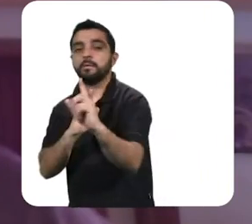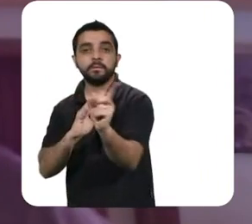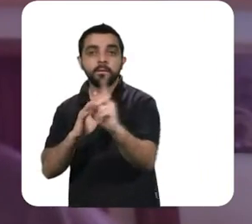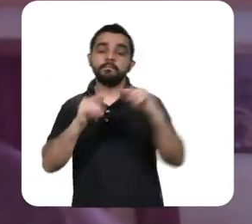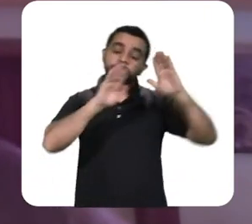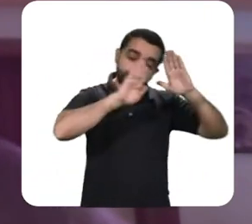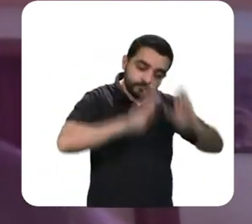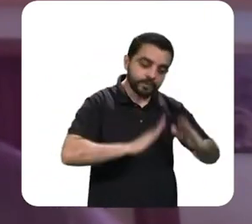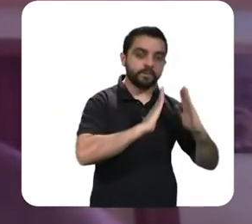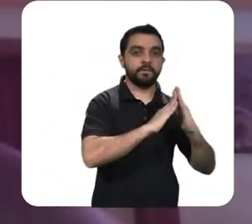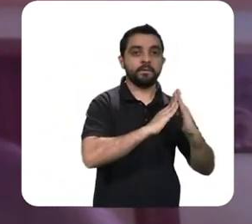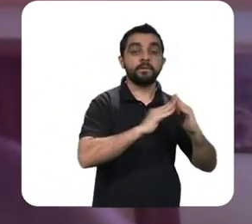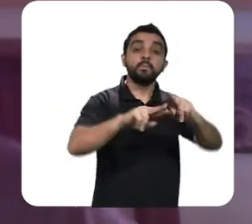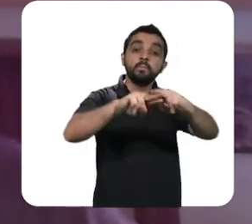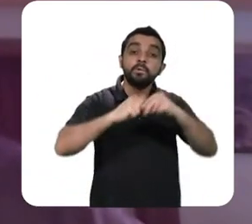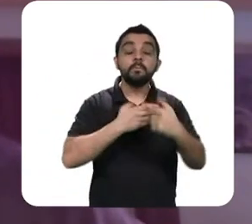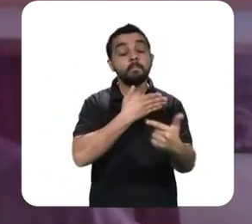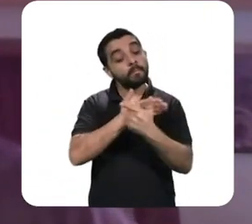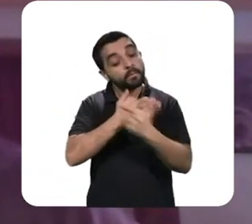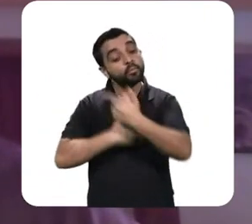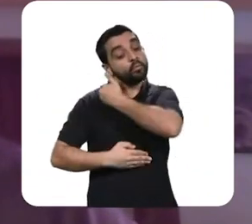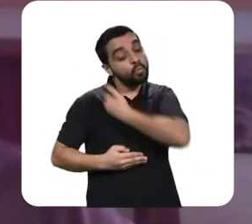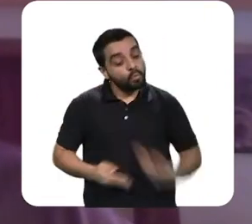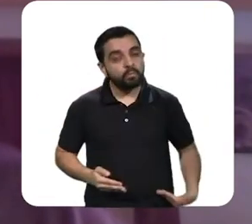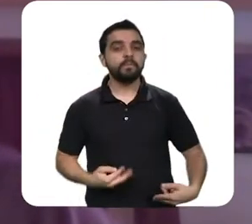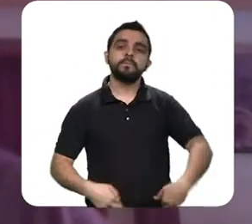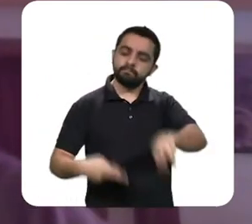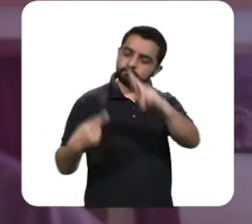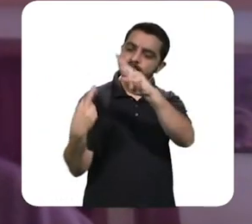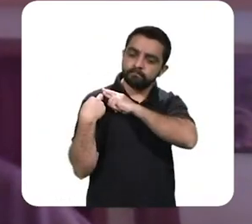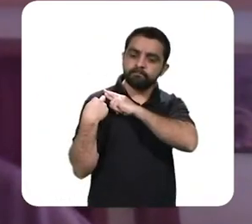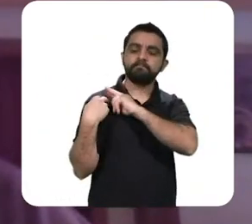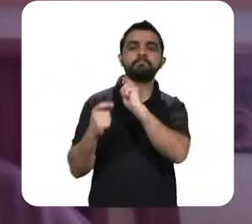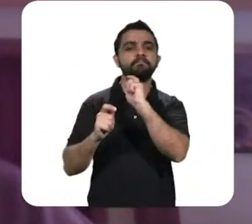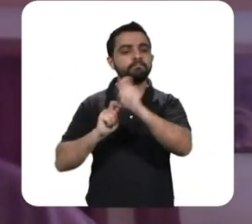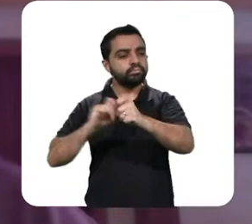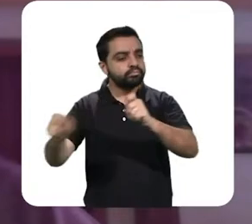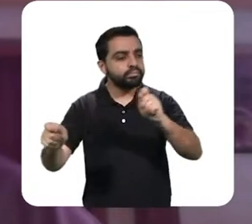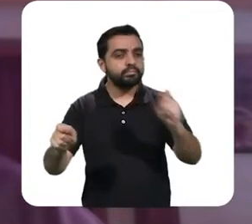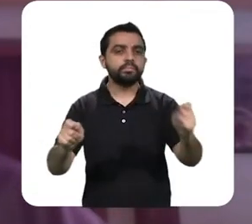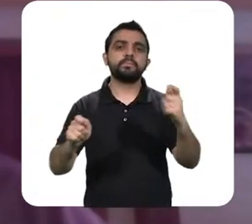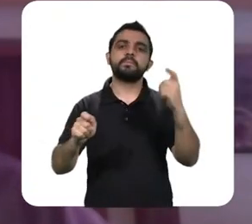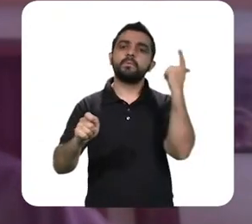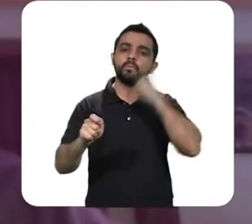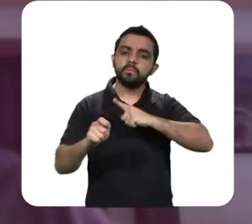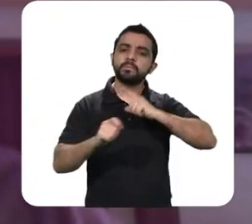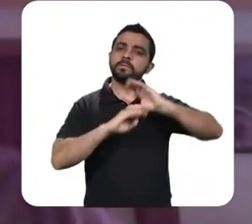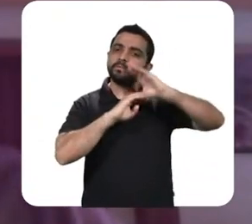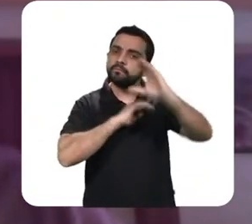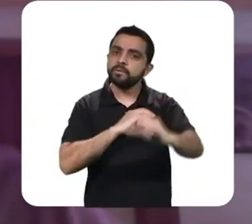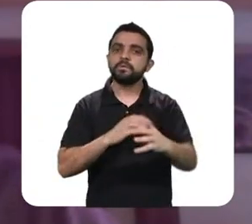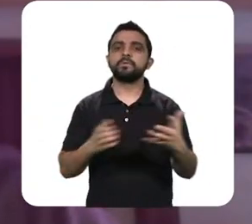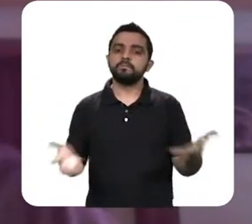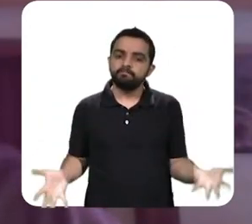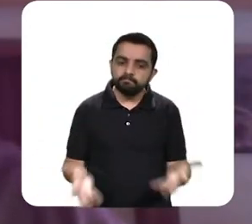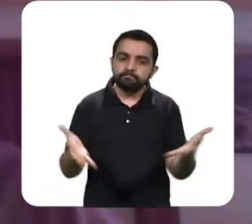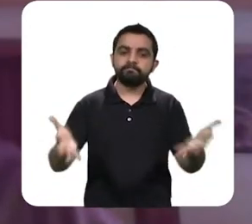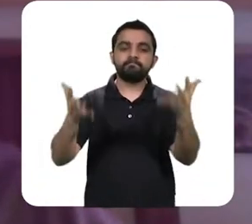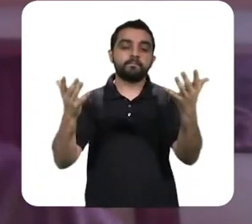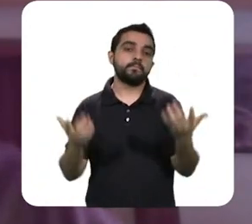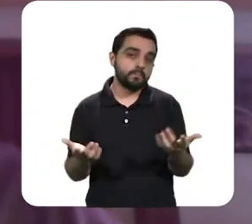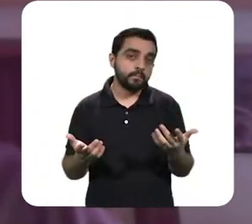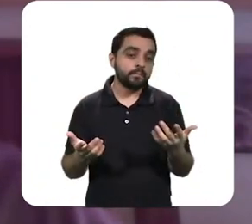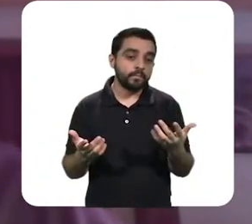sendo o governo tem que pagar as pessoas para ficarem em casa dando uma renda mínima universal